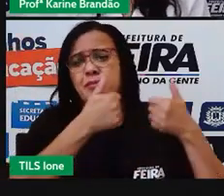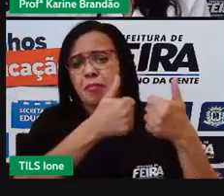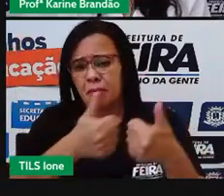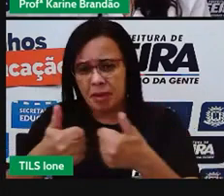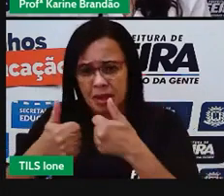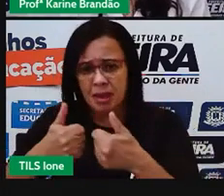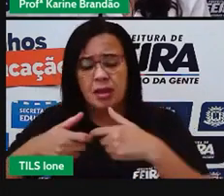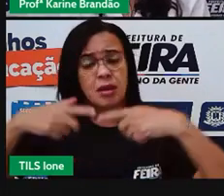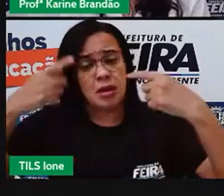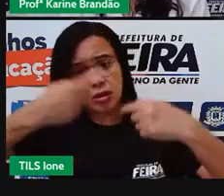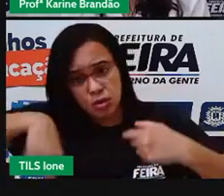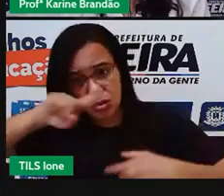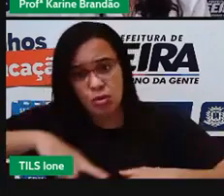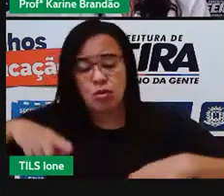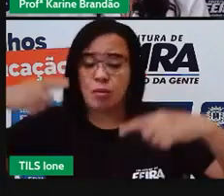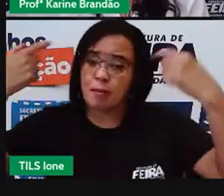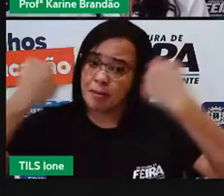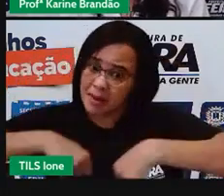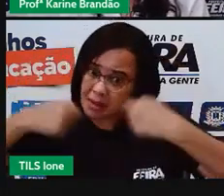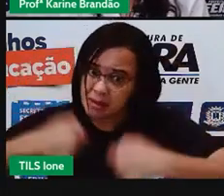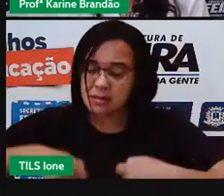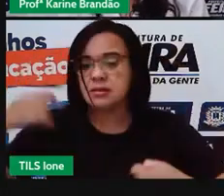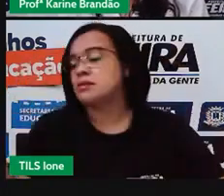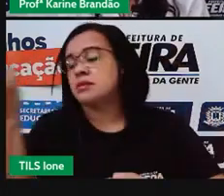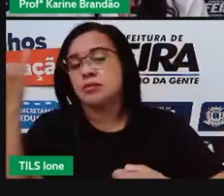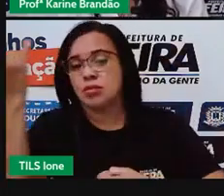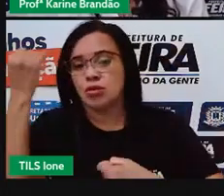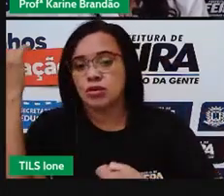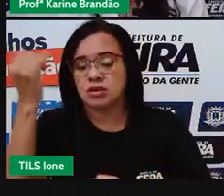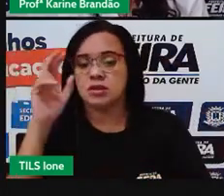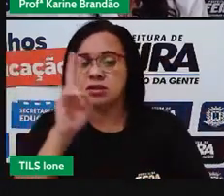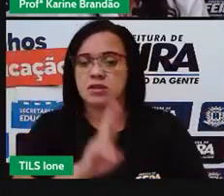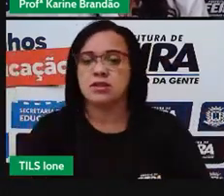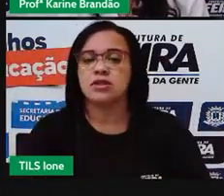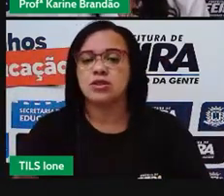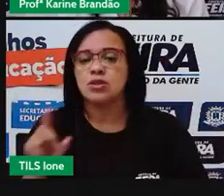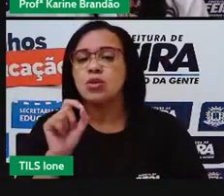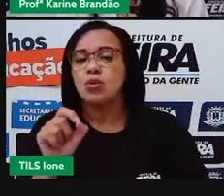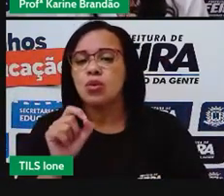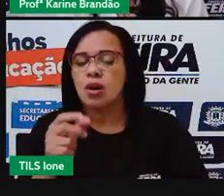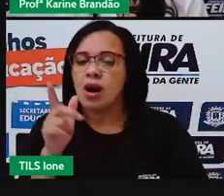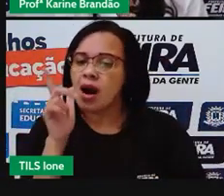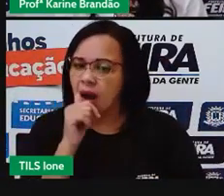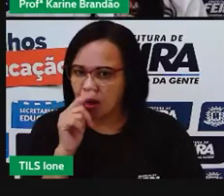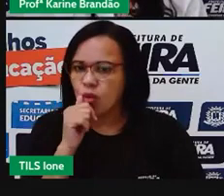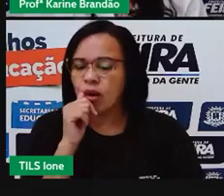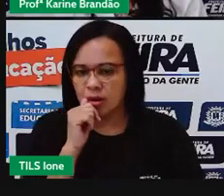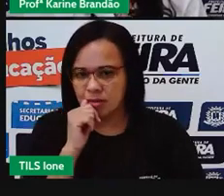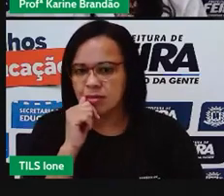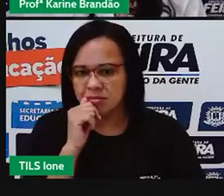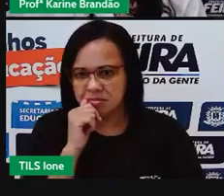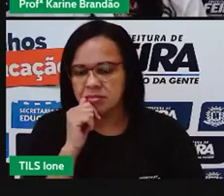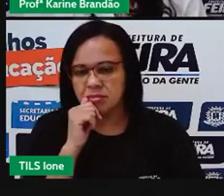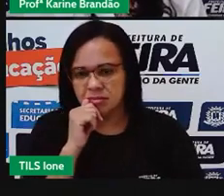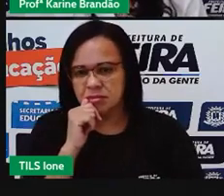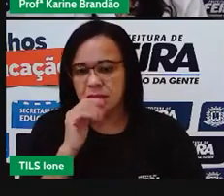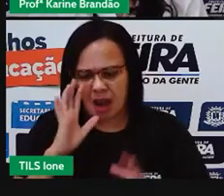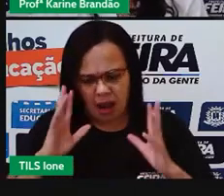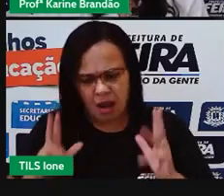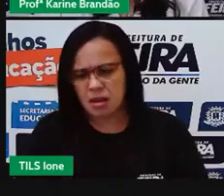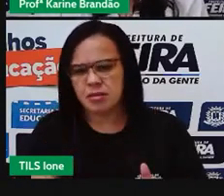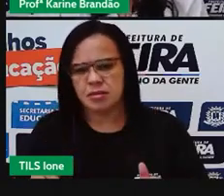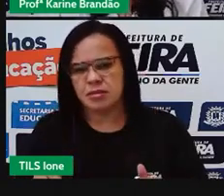a gente não tem água tratada, água de qualidade, uma água potável, nós estamos com a nossa saúde em risco.